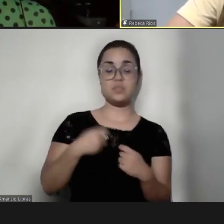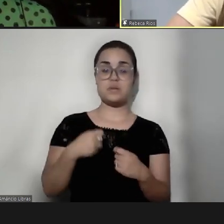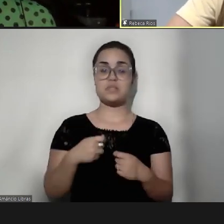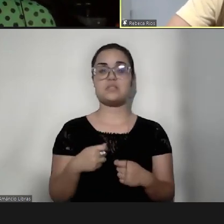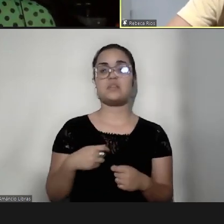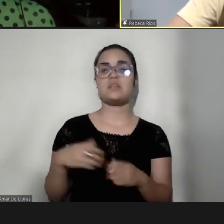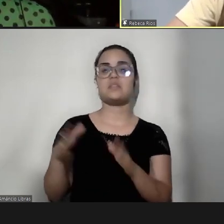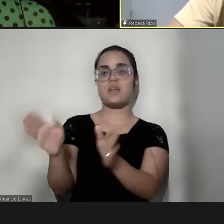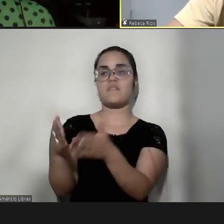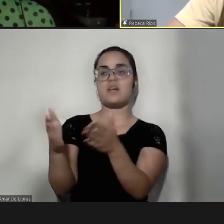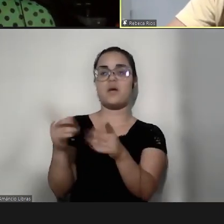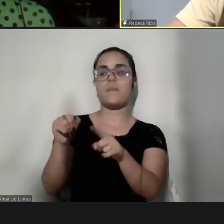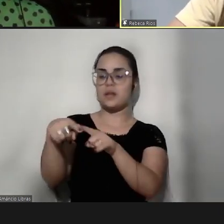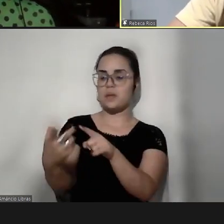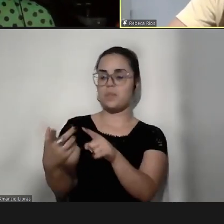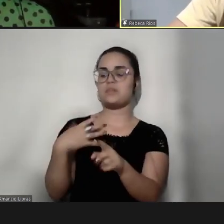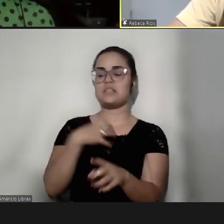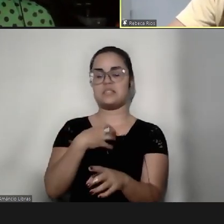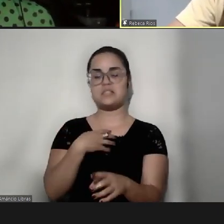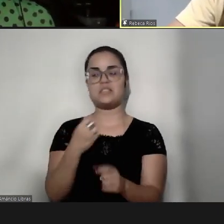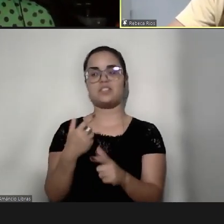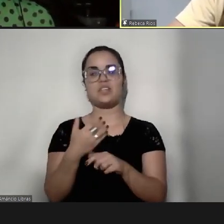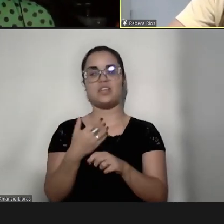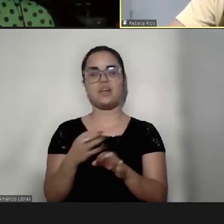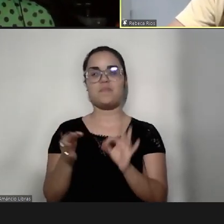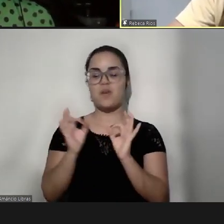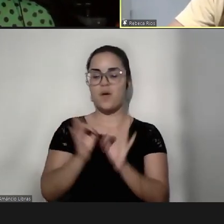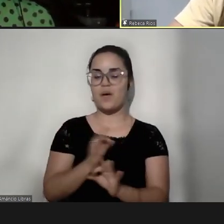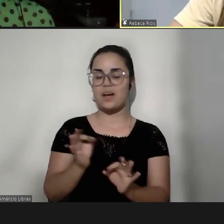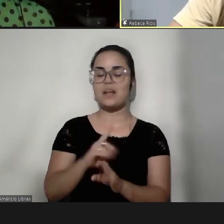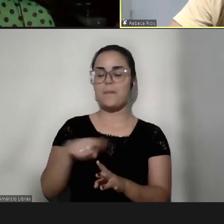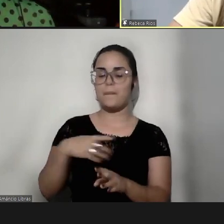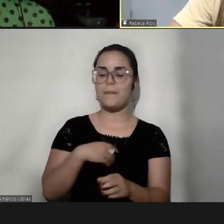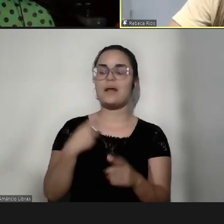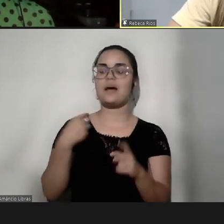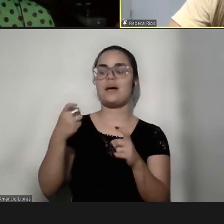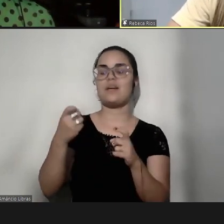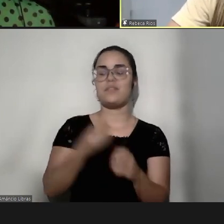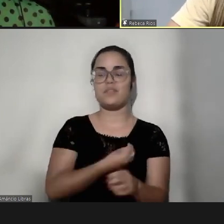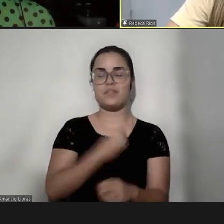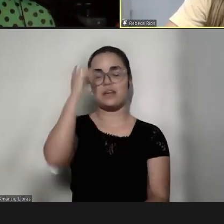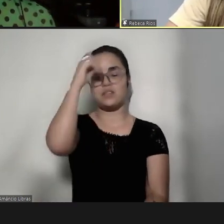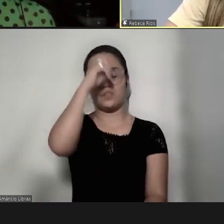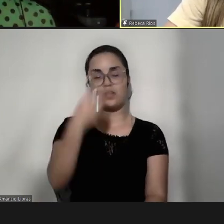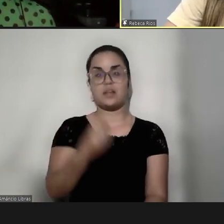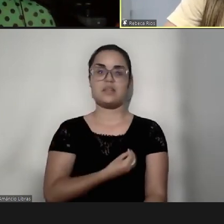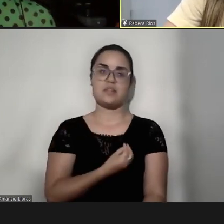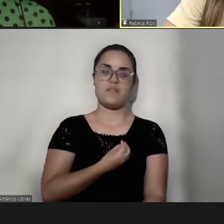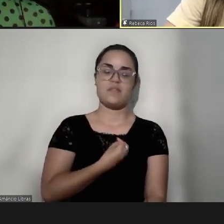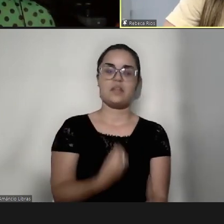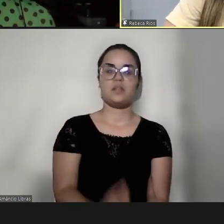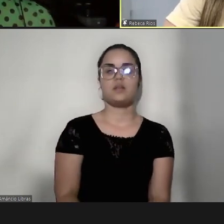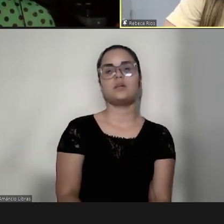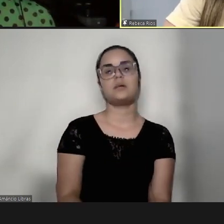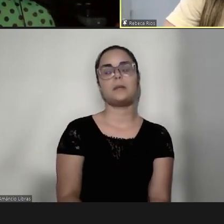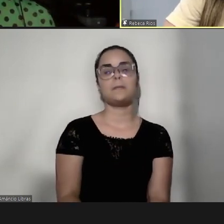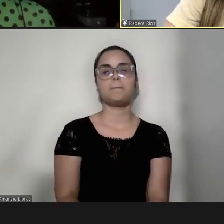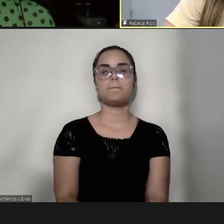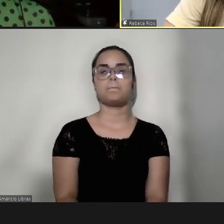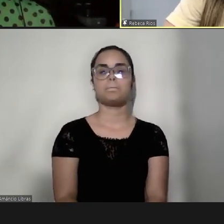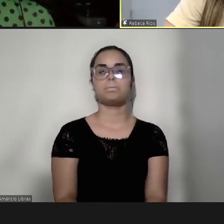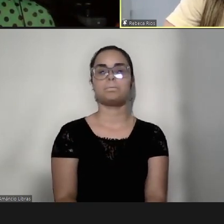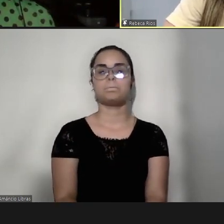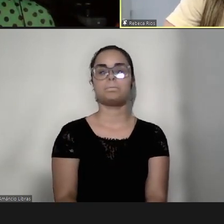pra depois eles estarem preparados, né, pra enfrentar esses desafios, é, fico